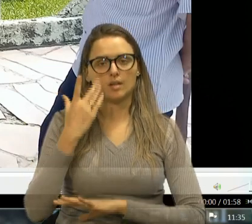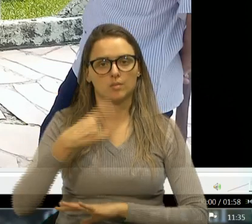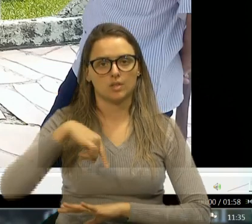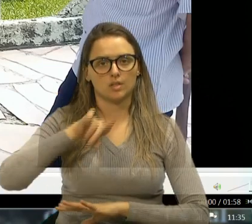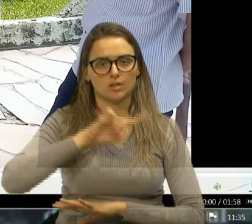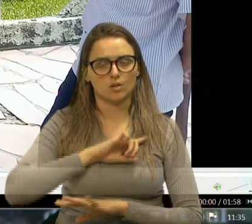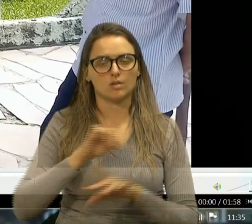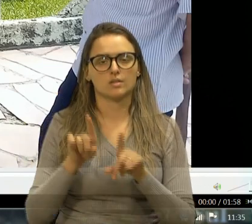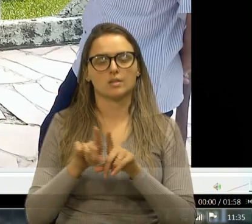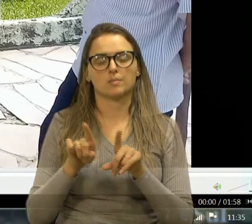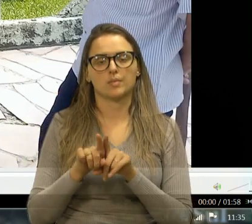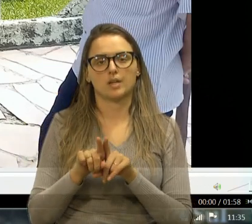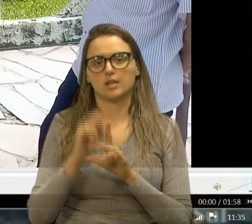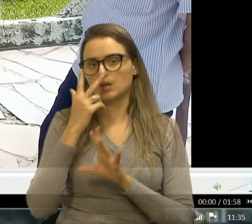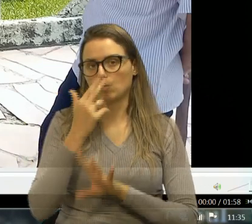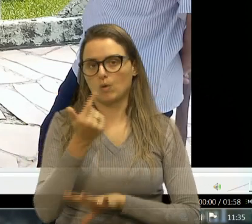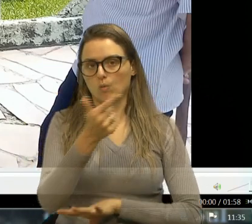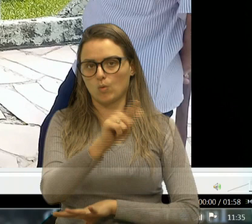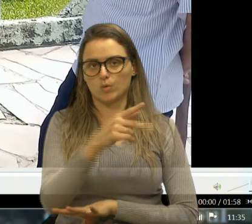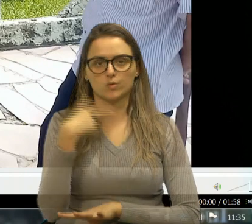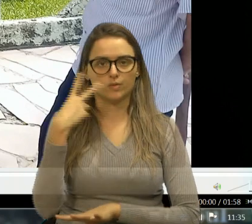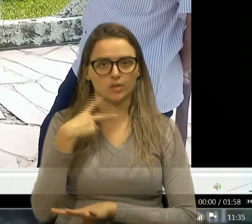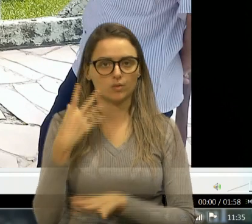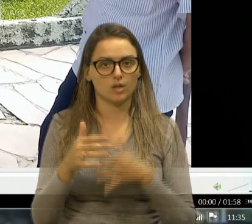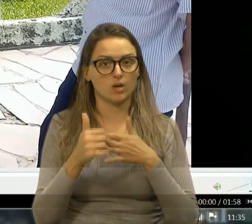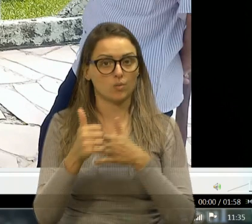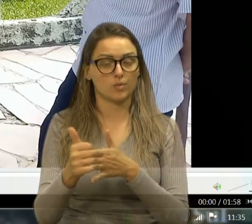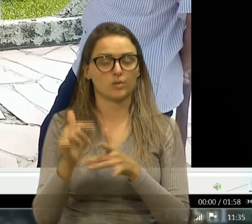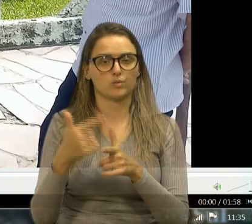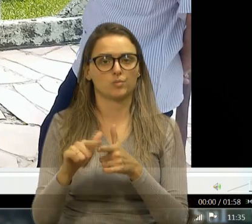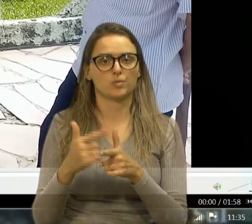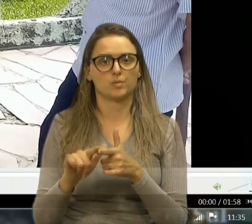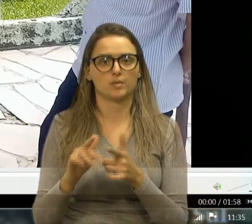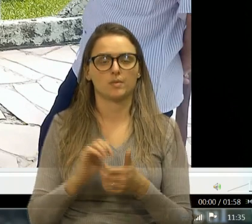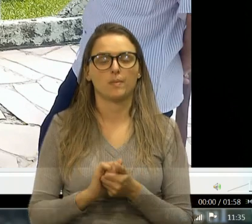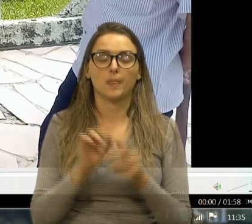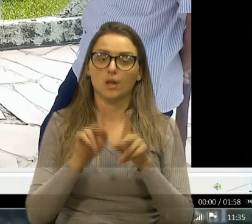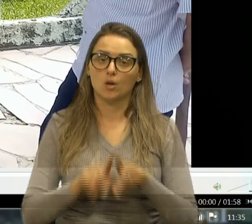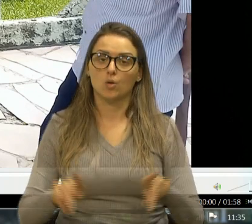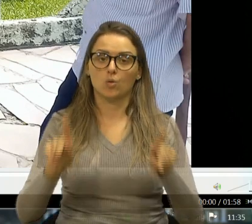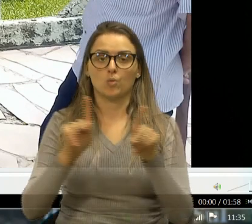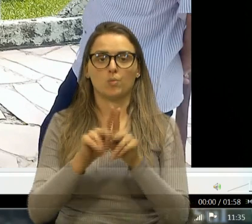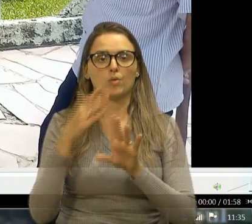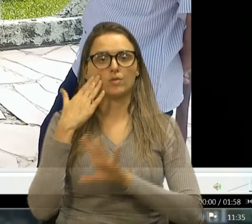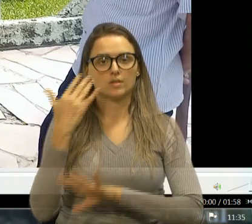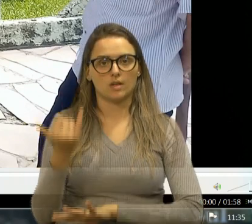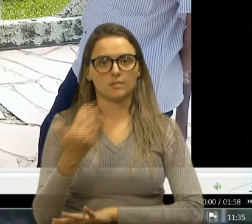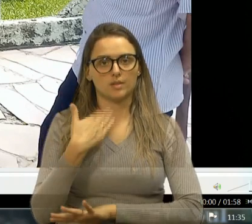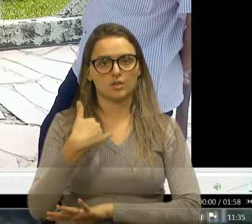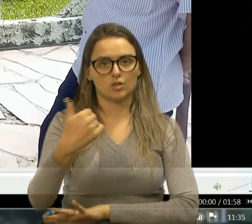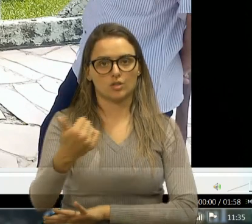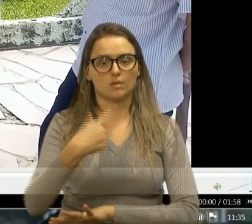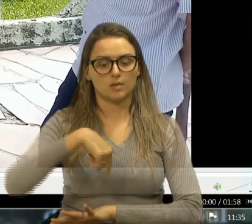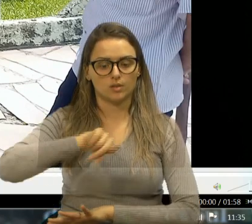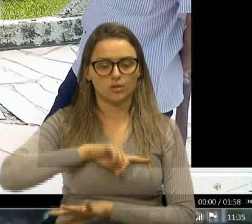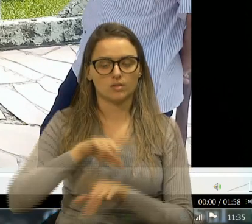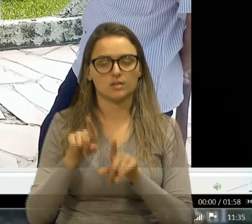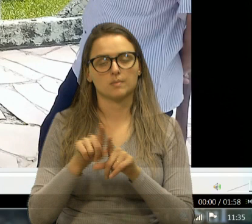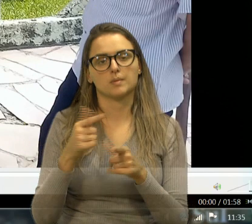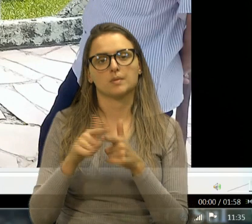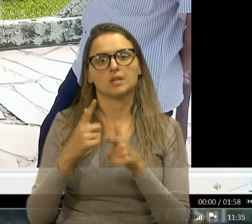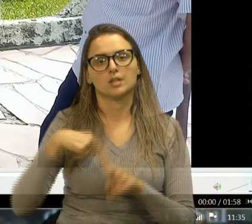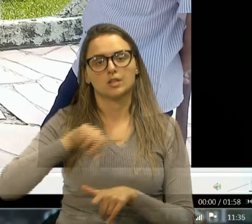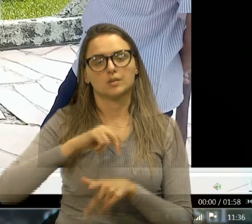também na frente, como outros vereadores, acompanhando essa questão. Então, o povo fica sabendo e nos liga. Também nós temos um problema, então nós temos que ir lá